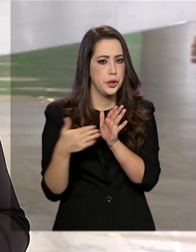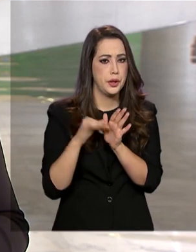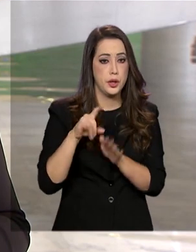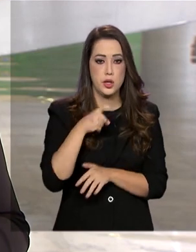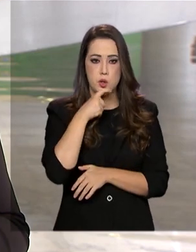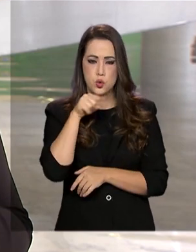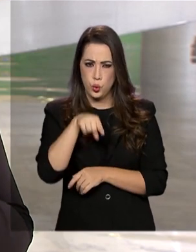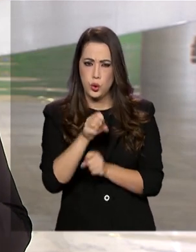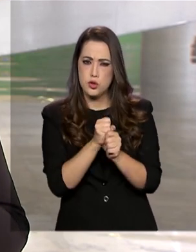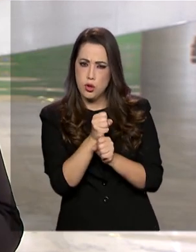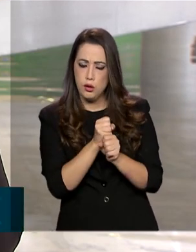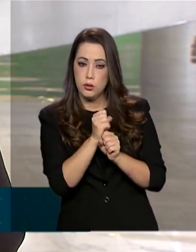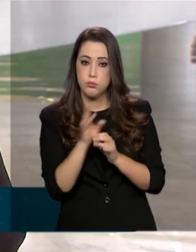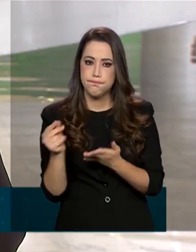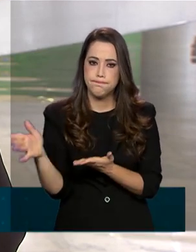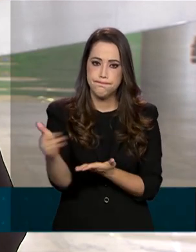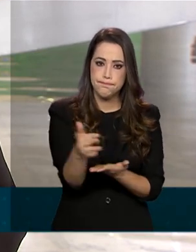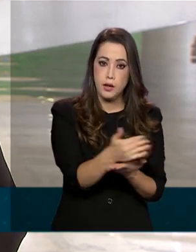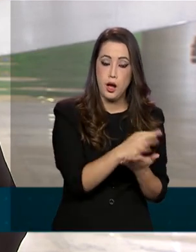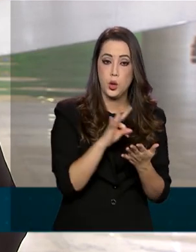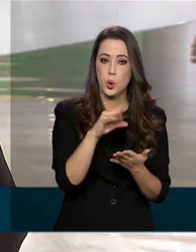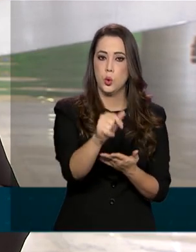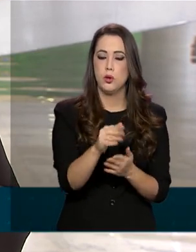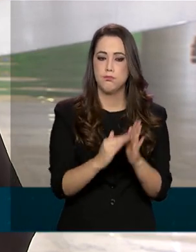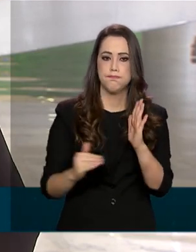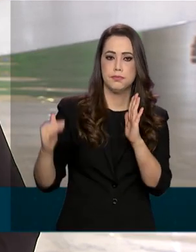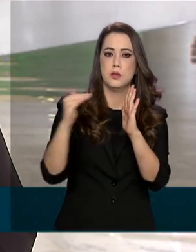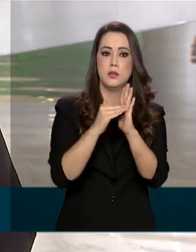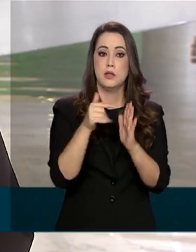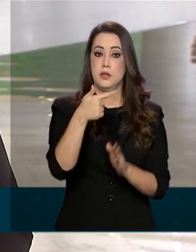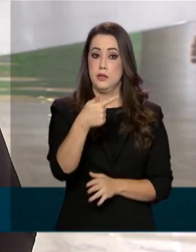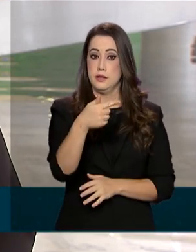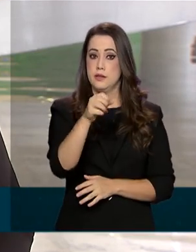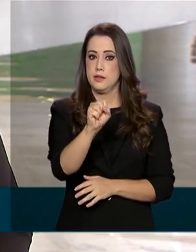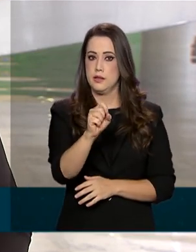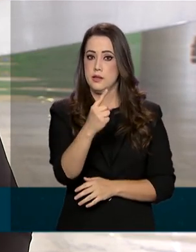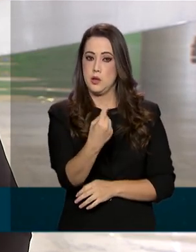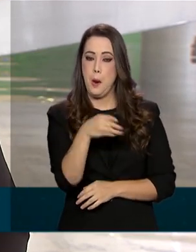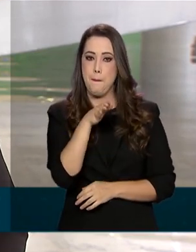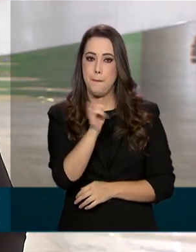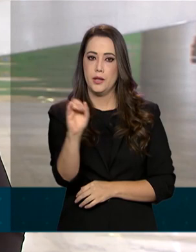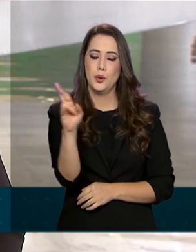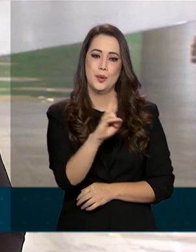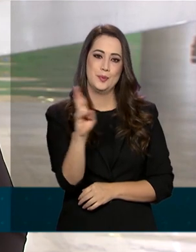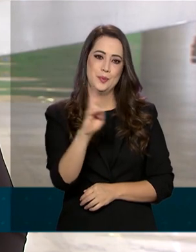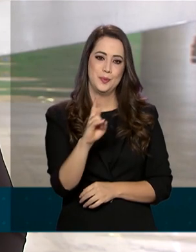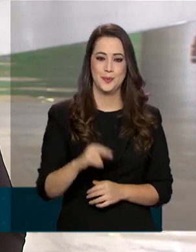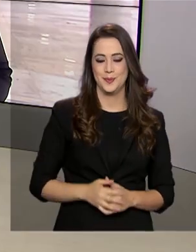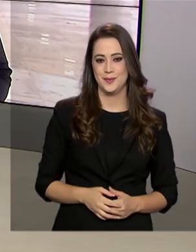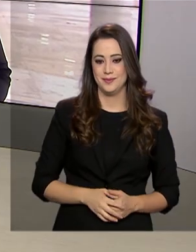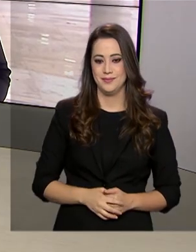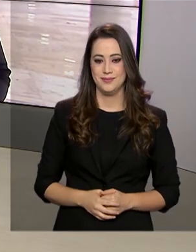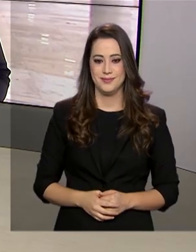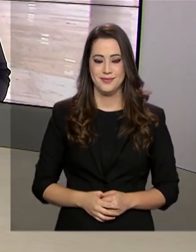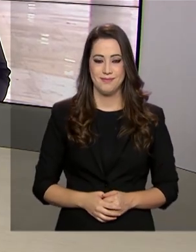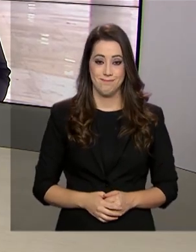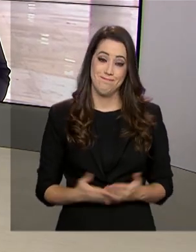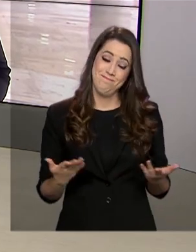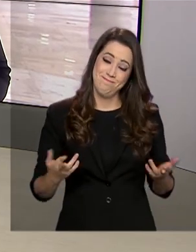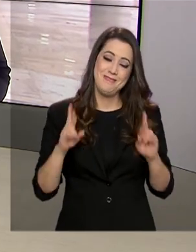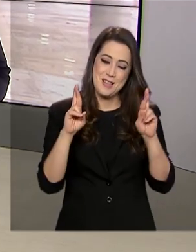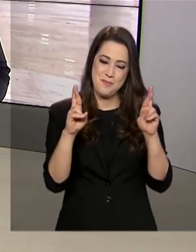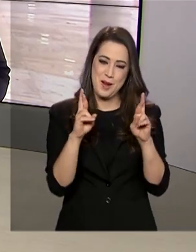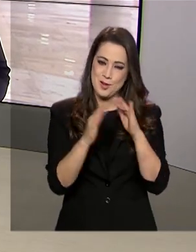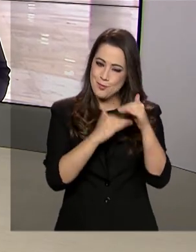julho de 2020, a arrecadação total superou R 780 bilhões, Roberto. Tomara que continue